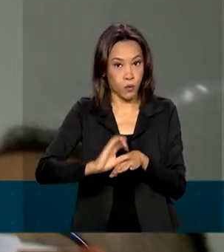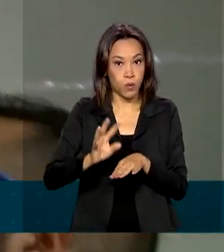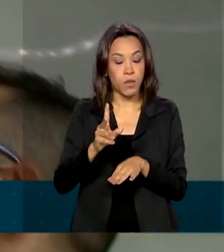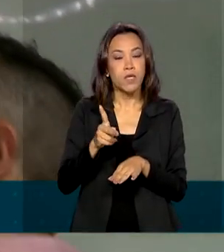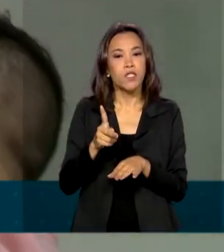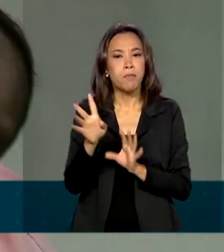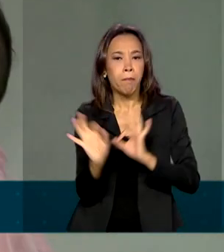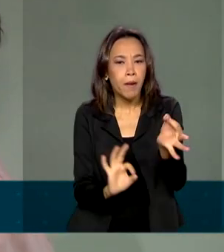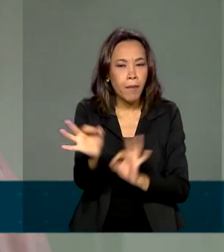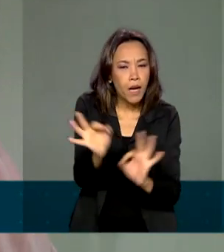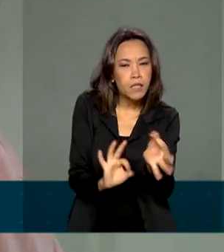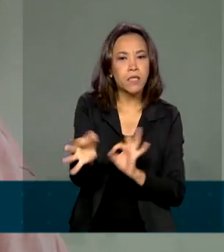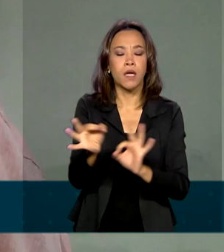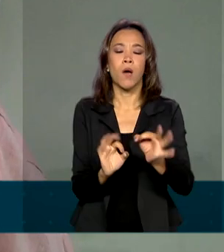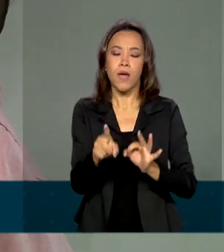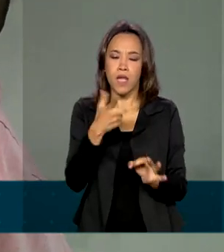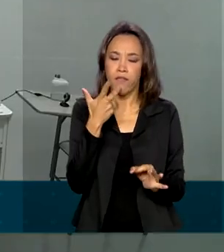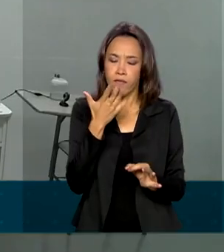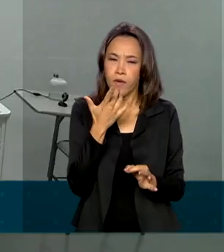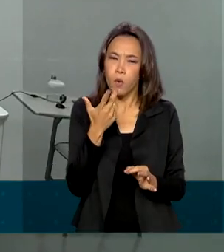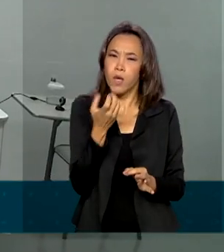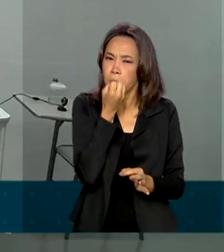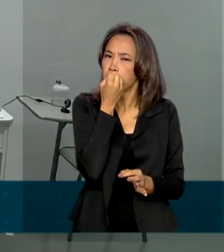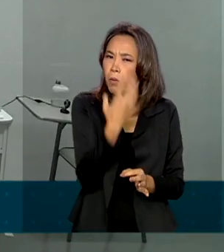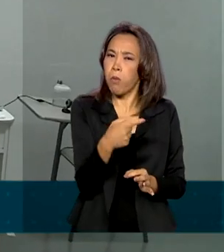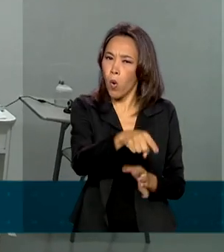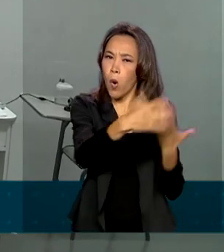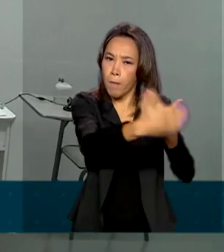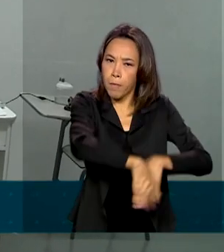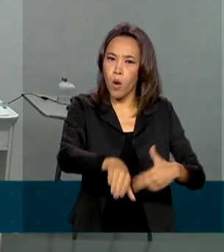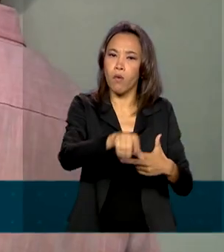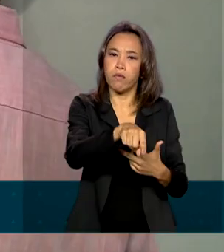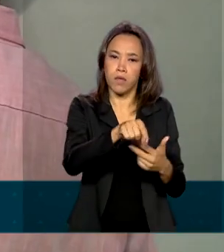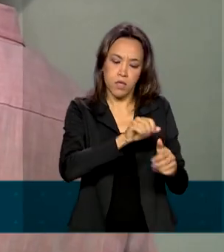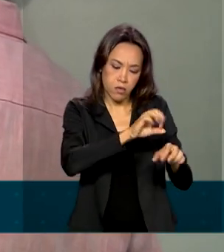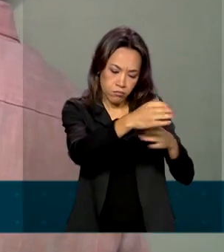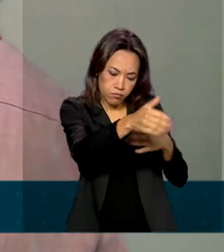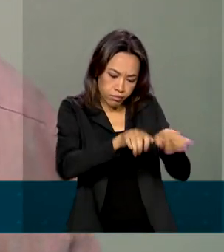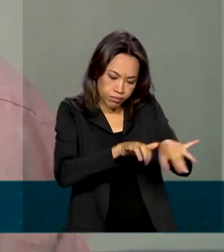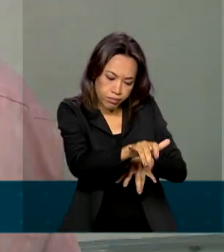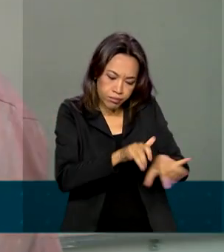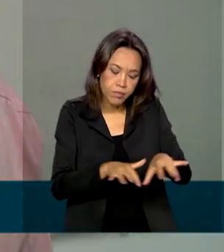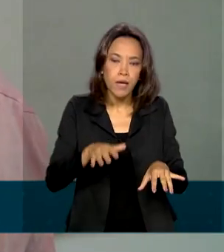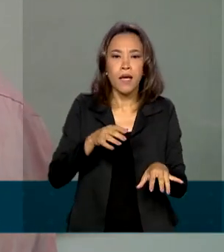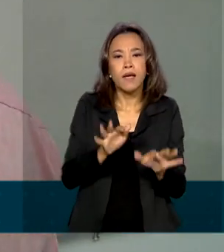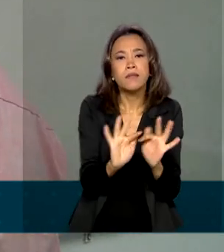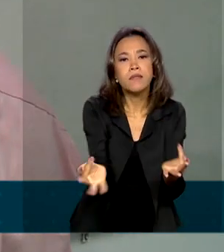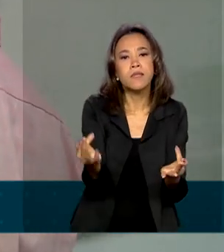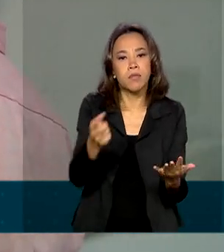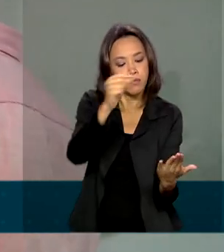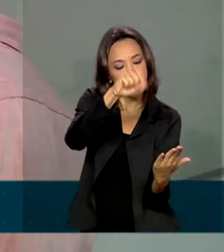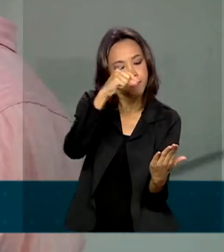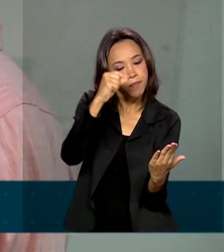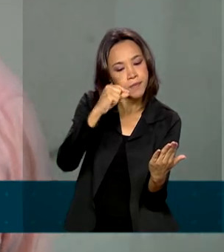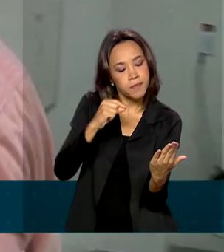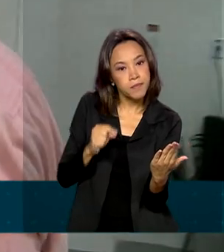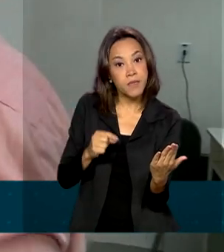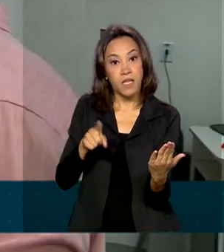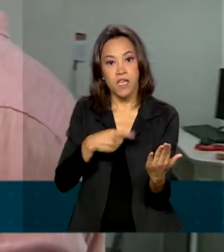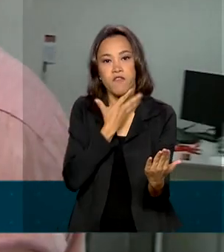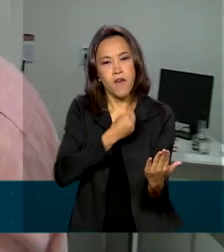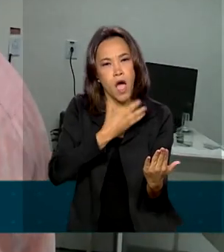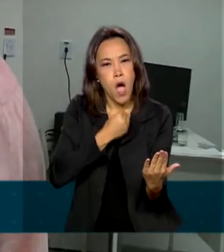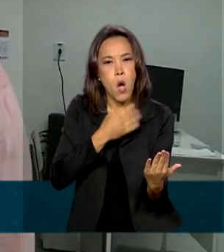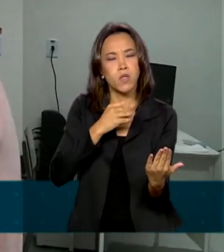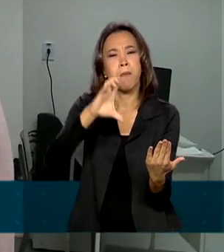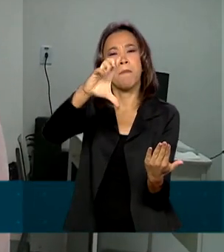digital apresenta muitas vantagens. A realização fica mais simples e a correção é mais rápida. Além disso, o risco de fraudes